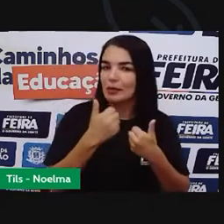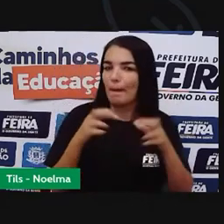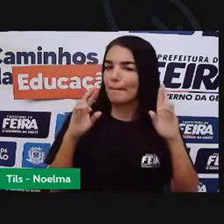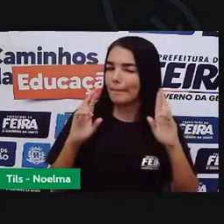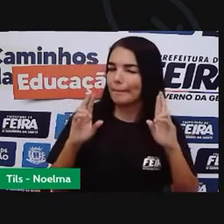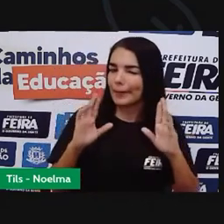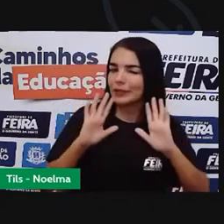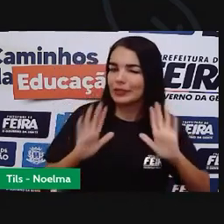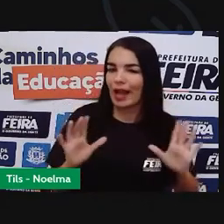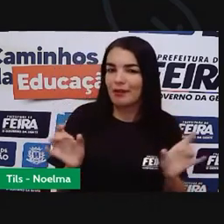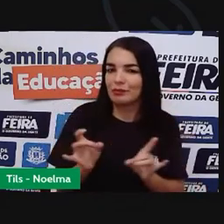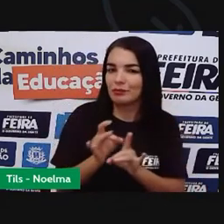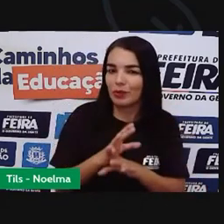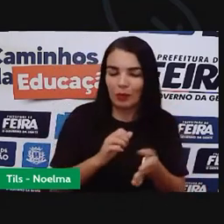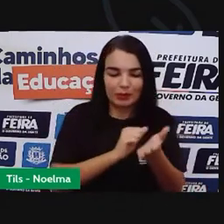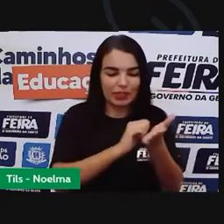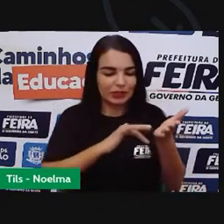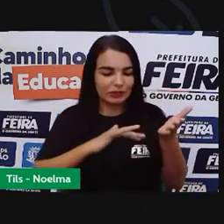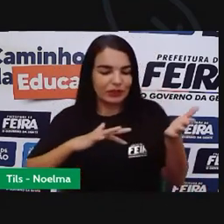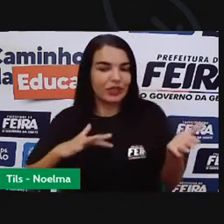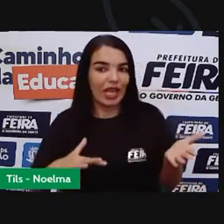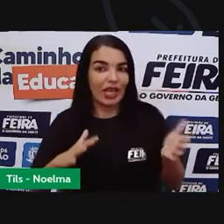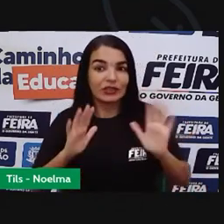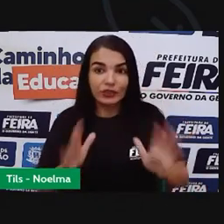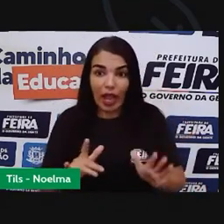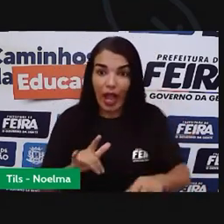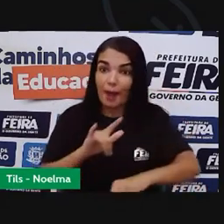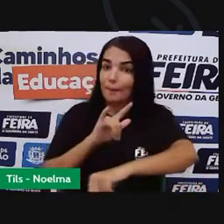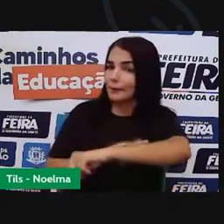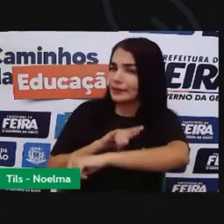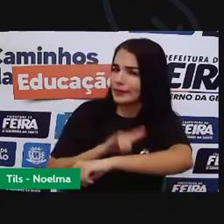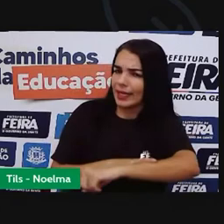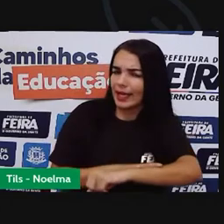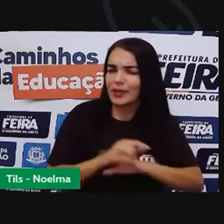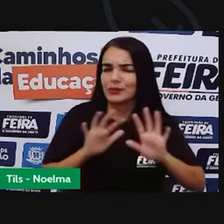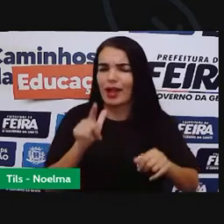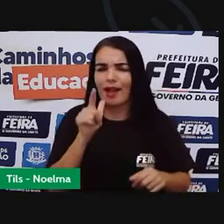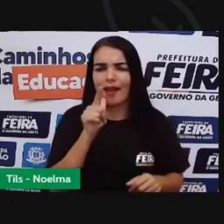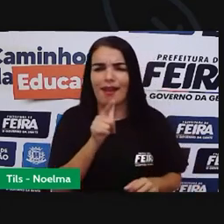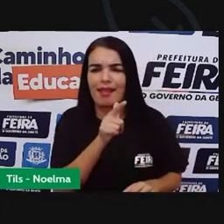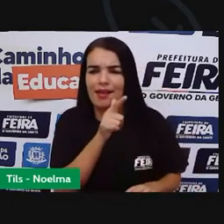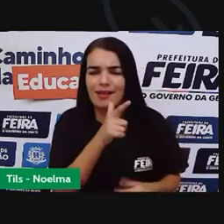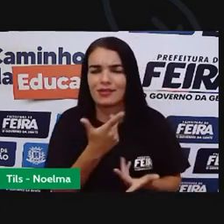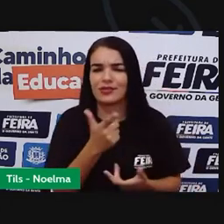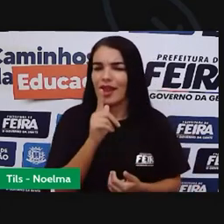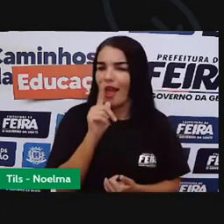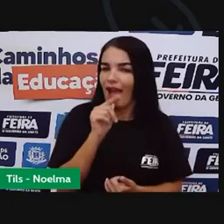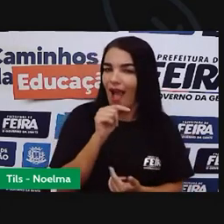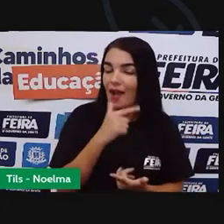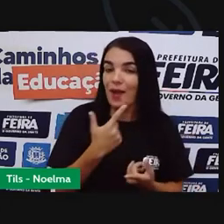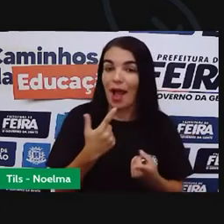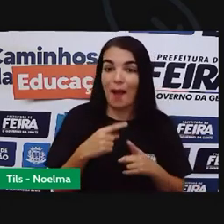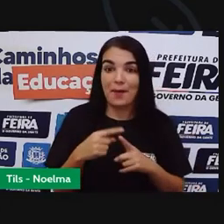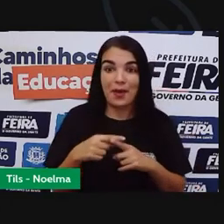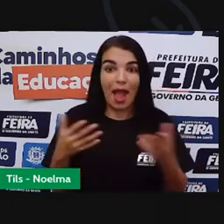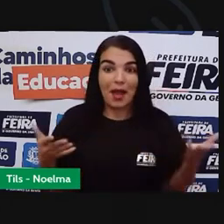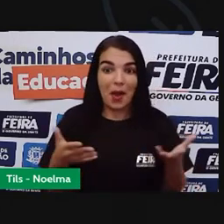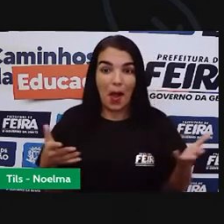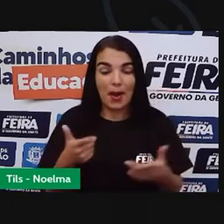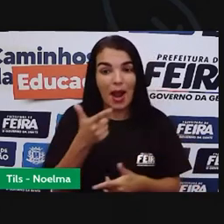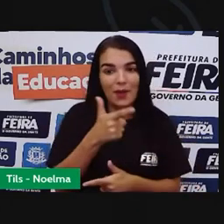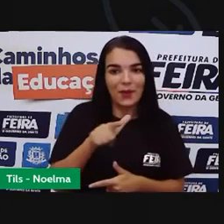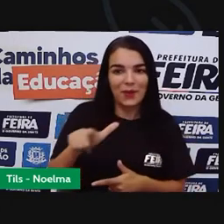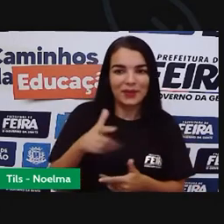tenham realizado as atividades, já foram ao banheiro, já tomaram aquela água, fizeram aquele lanchinho, porque nós iremos ter agora